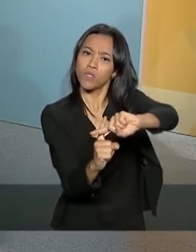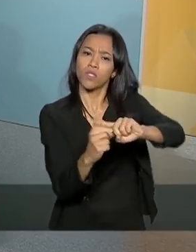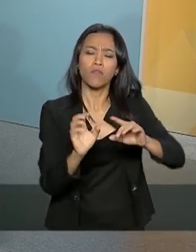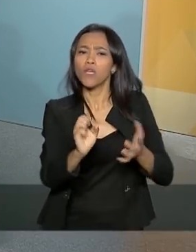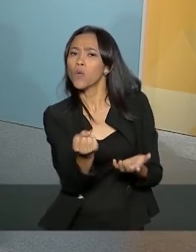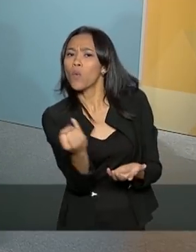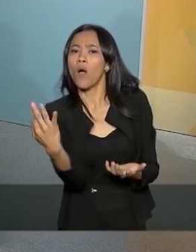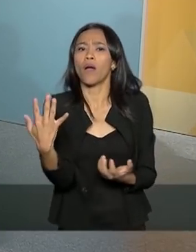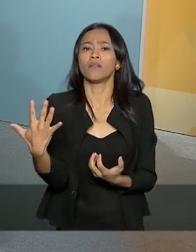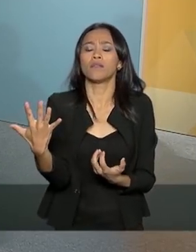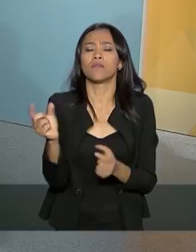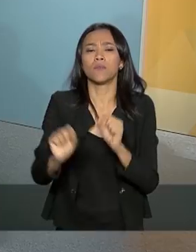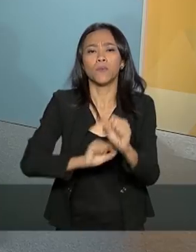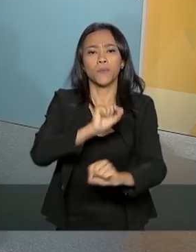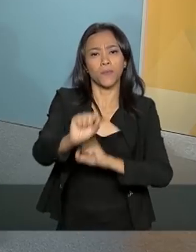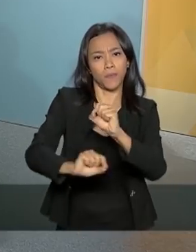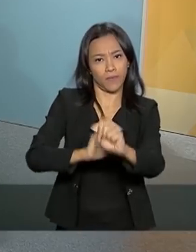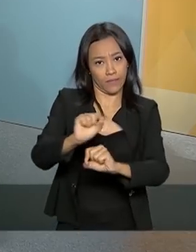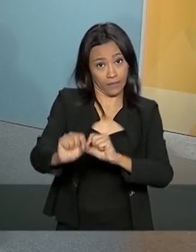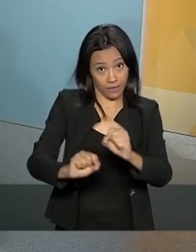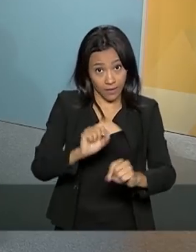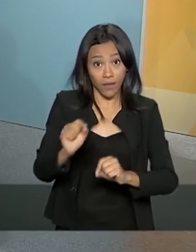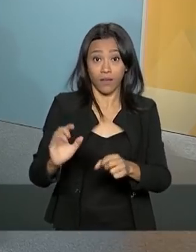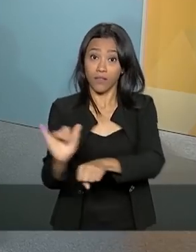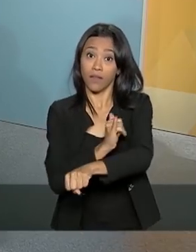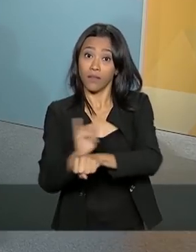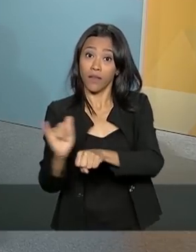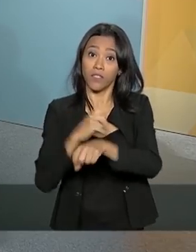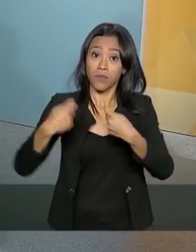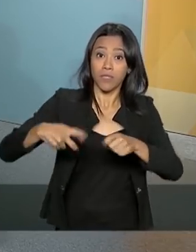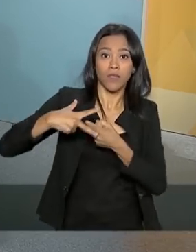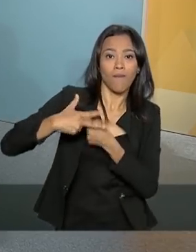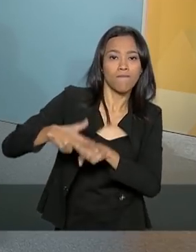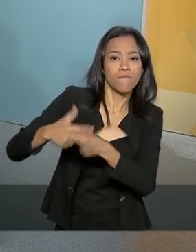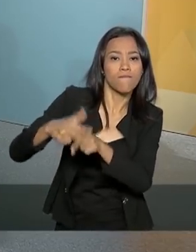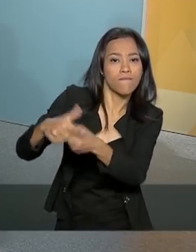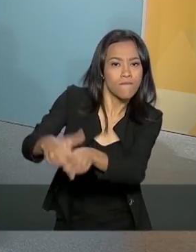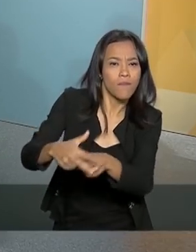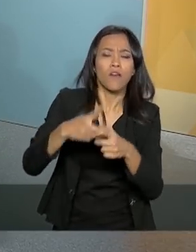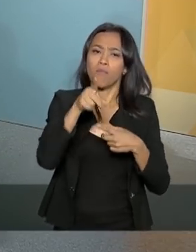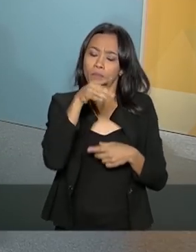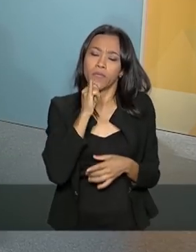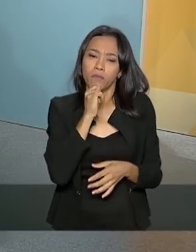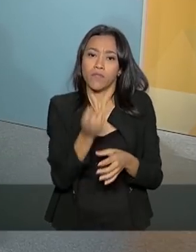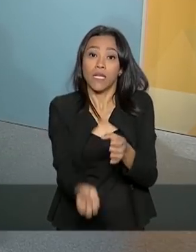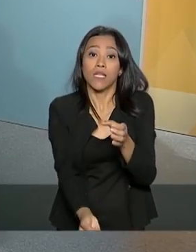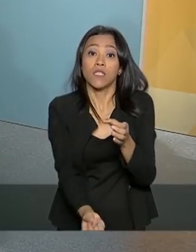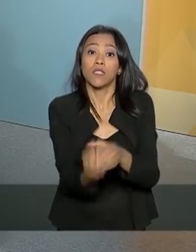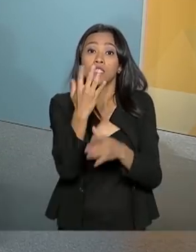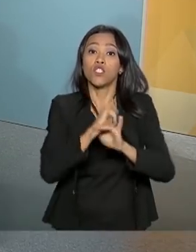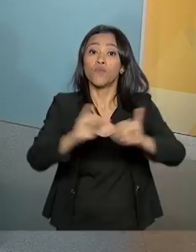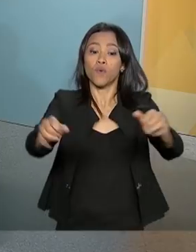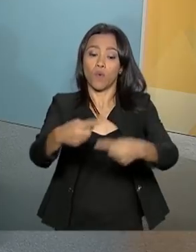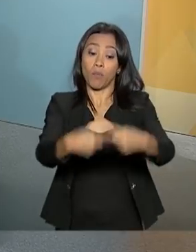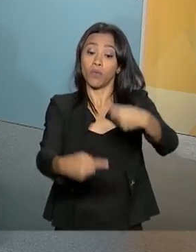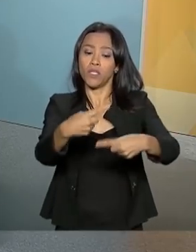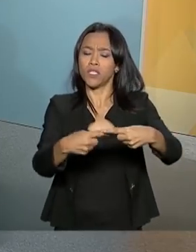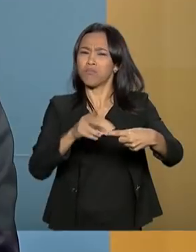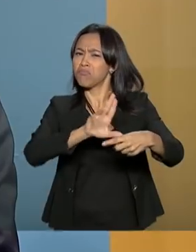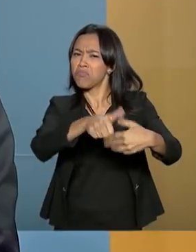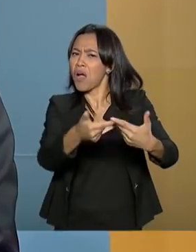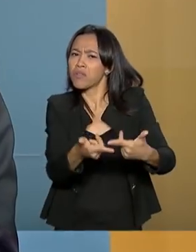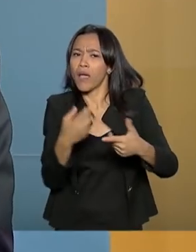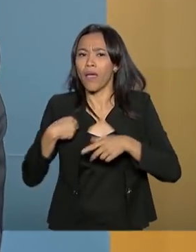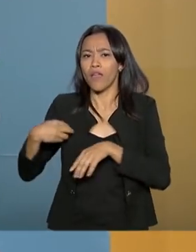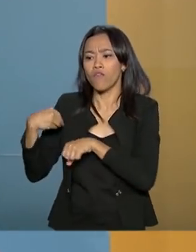dispositivos que precisam ser, eventualmente, aprimorados. Você lança uma política pública, normalmente, com base nas informações